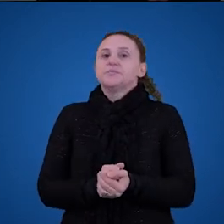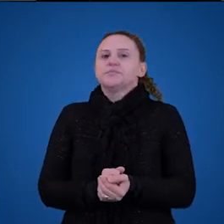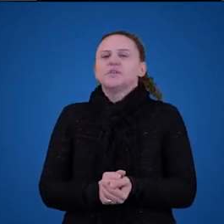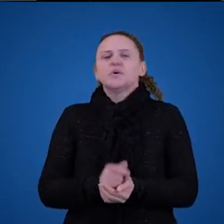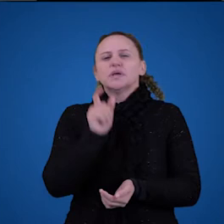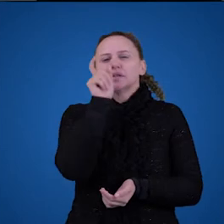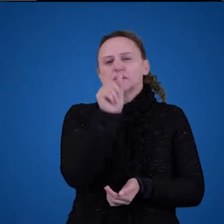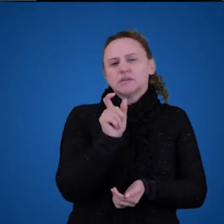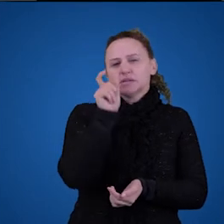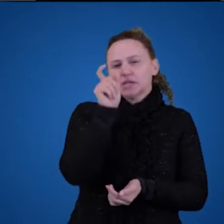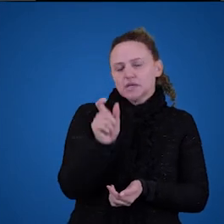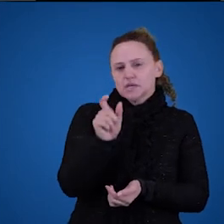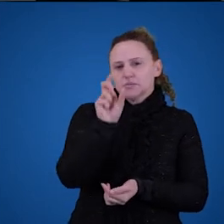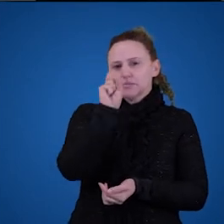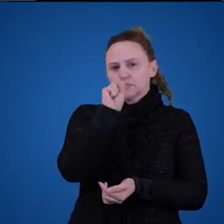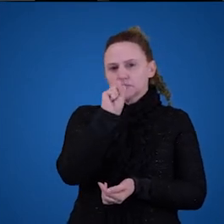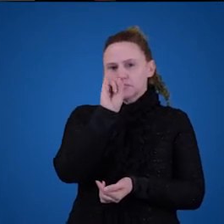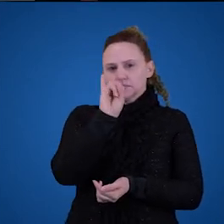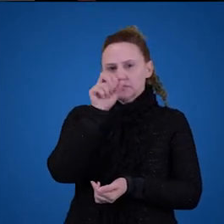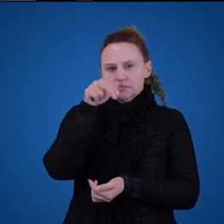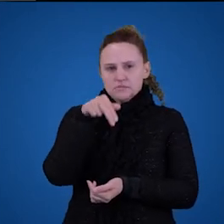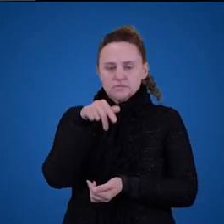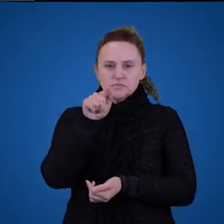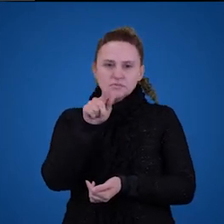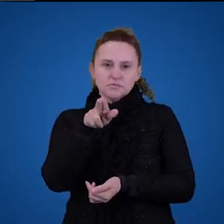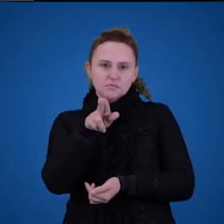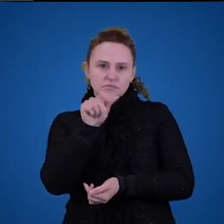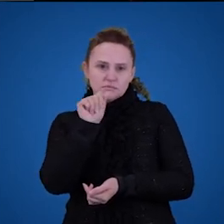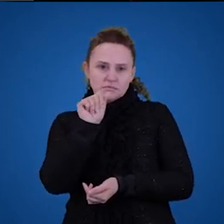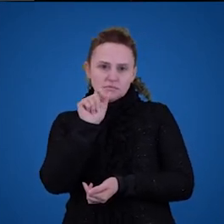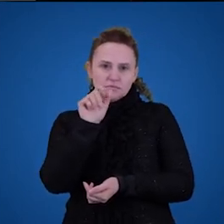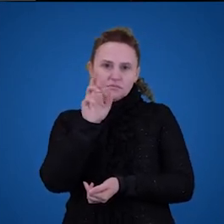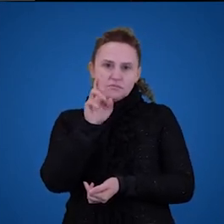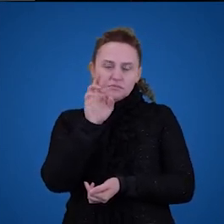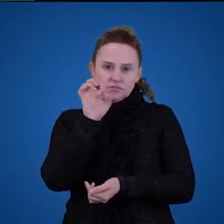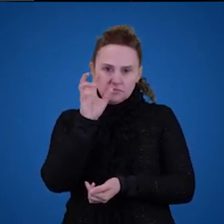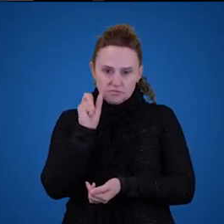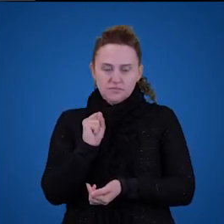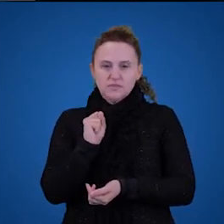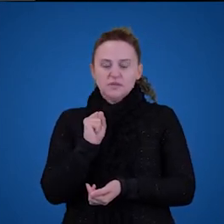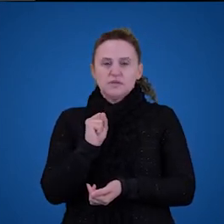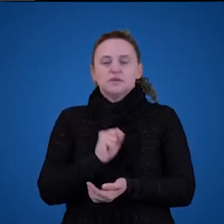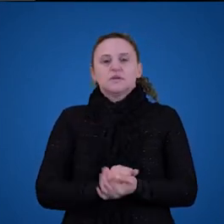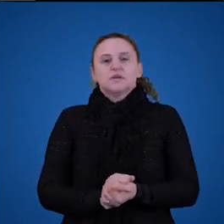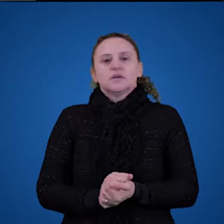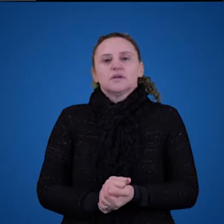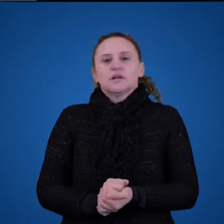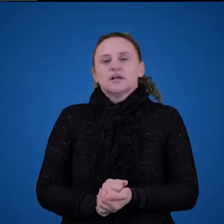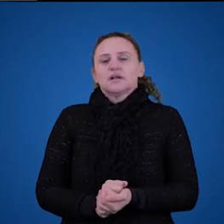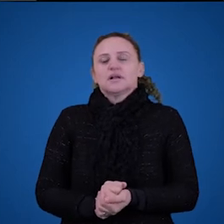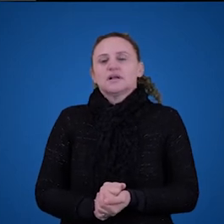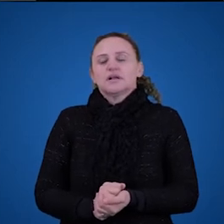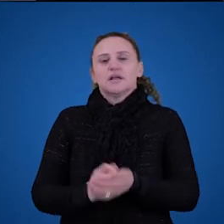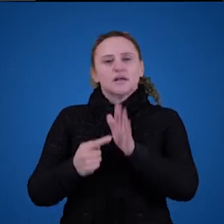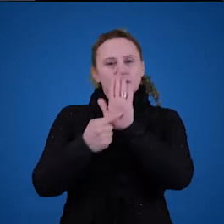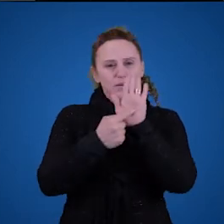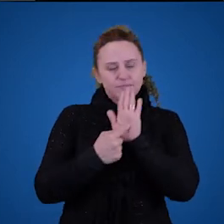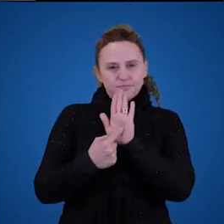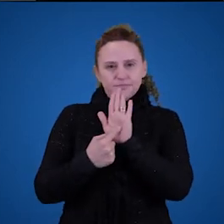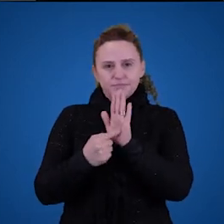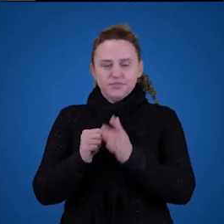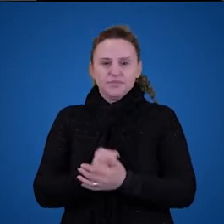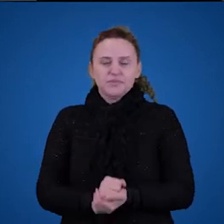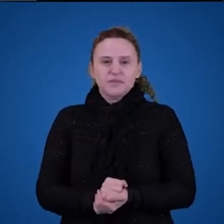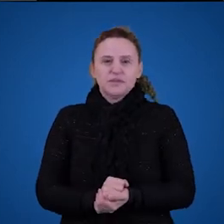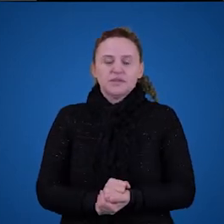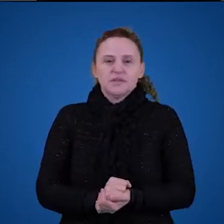vamos ver o que são termos singulares e depois nós vamos dar um gancho para os problemas da TRS aplicada apenas aos